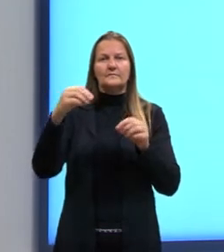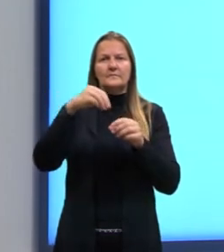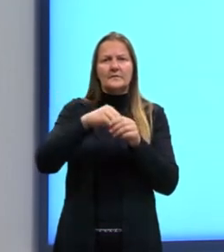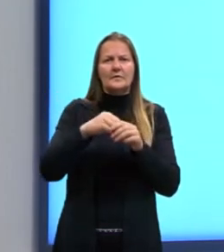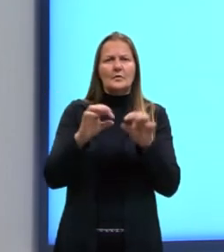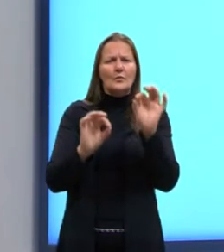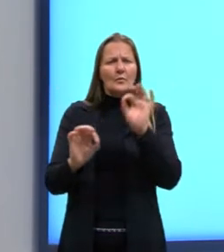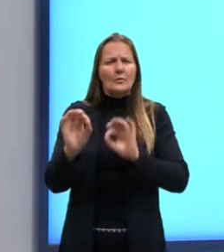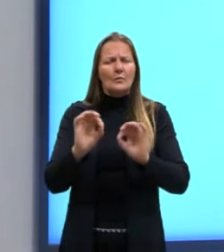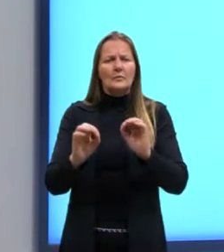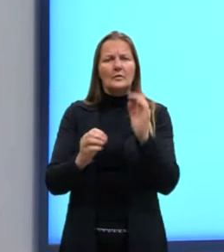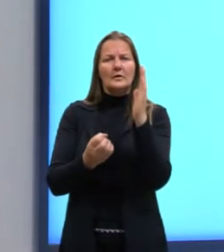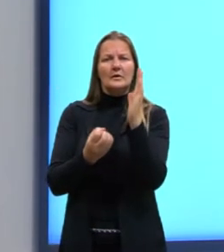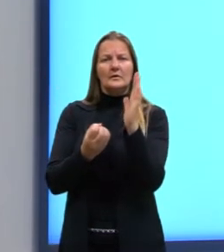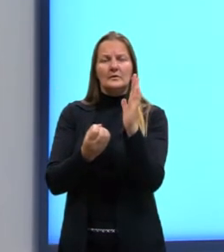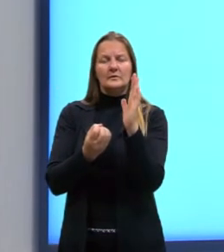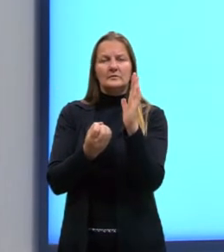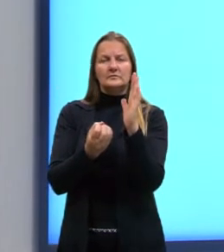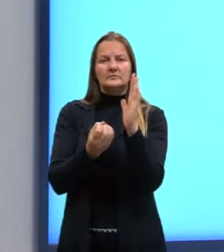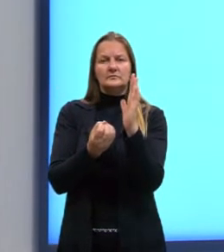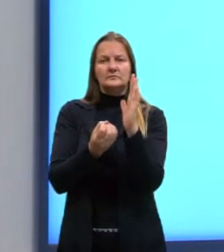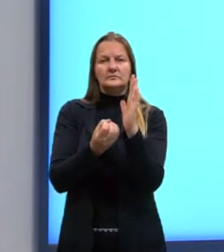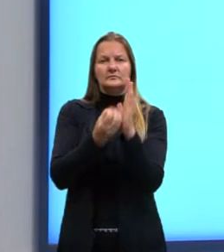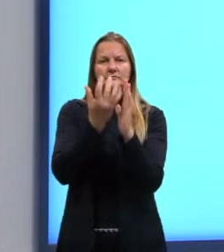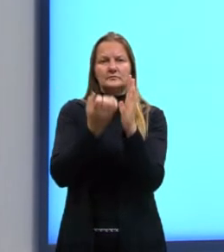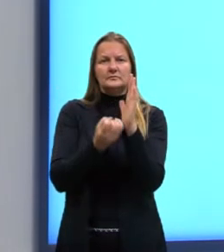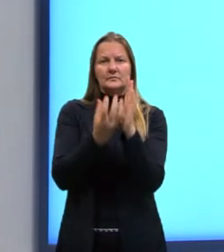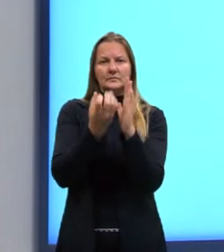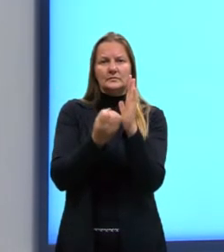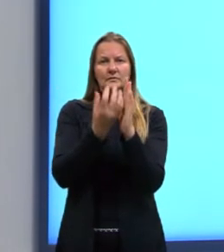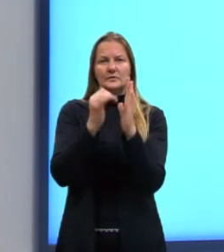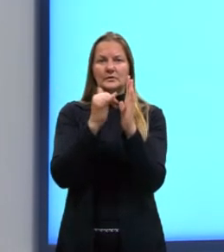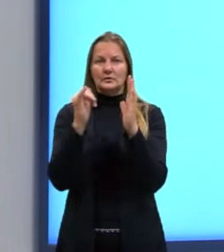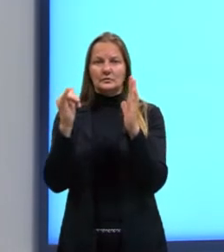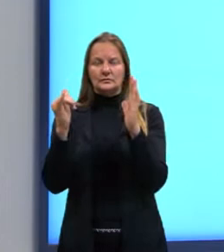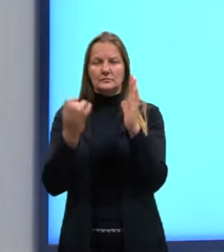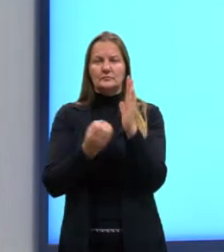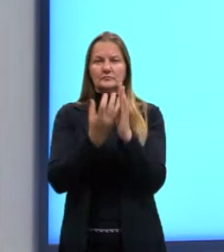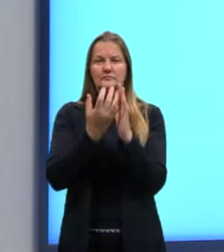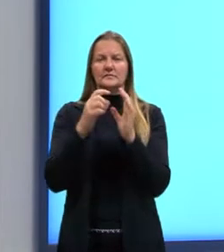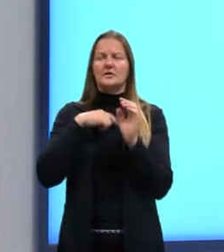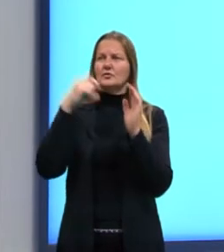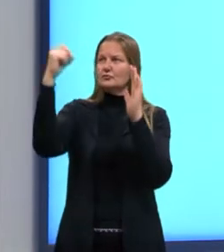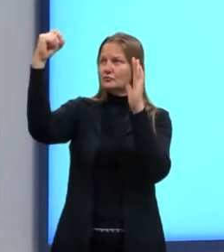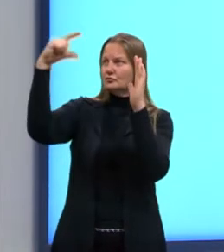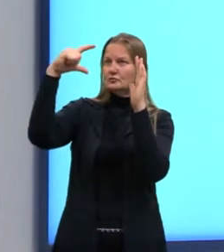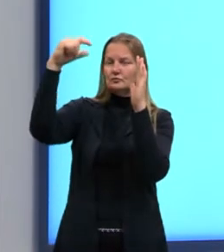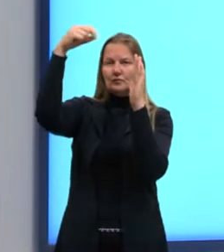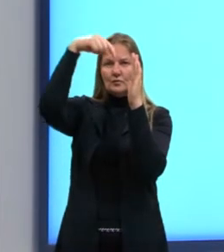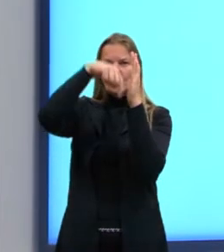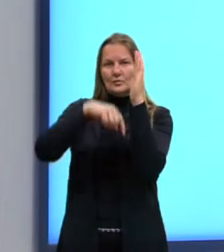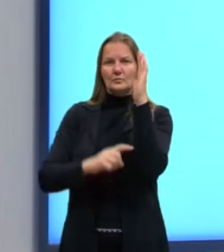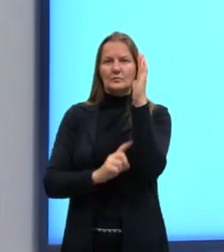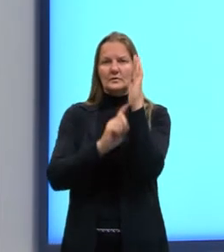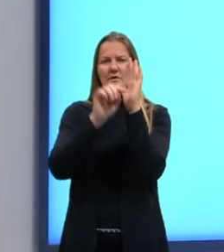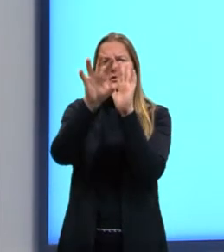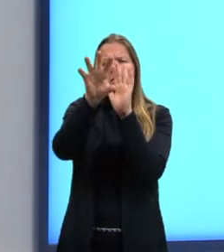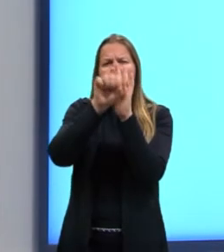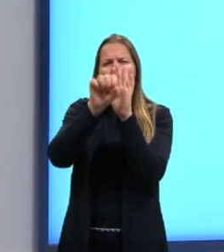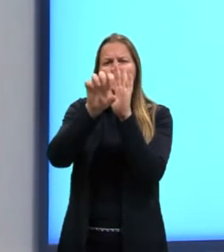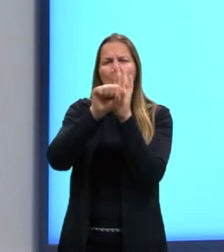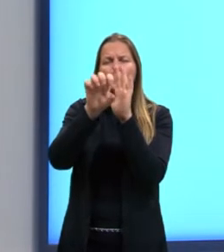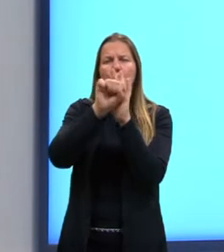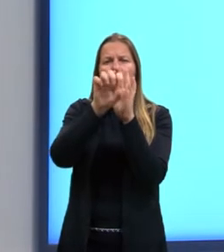organismos autótroficos fotossintetizantes captam a luz